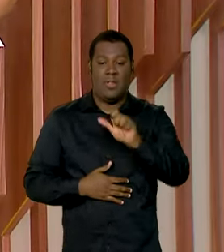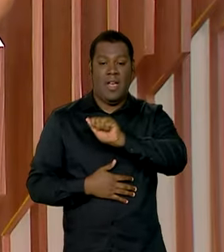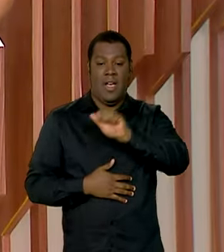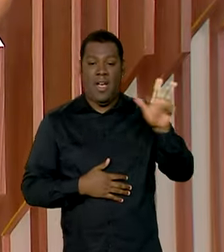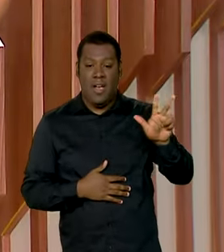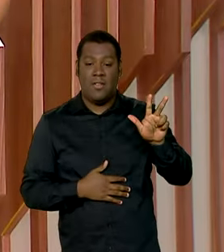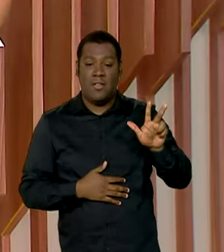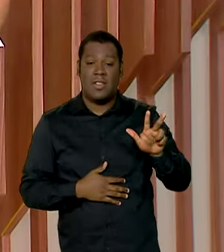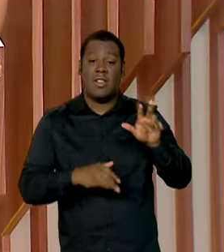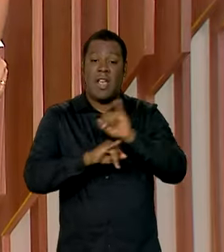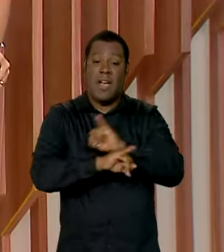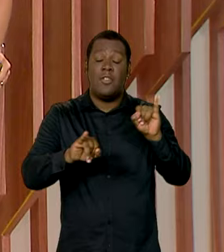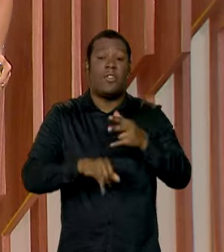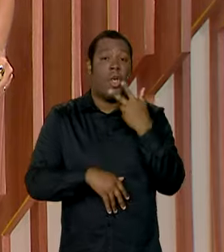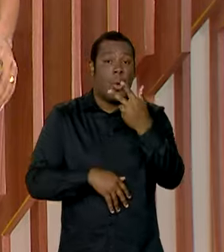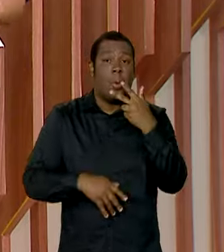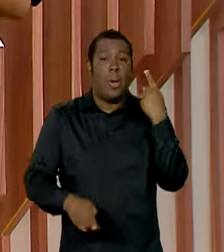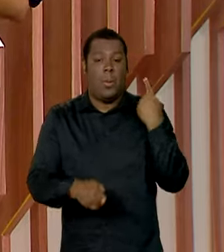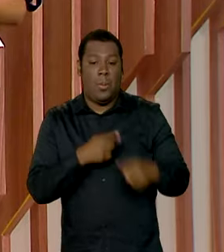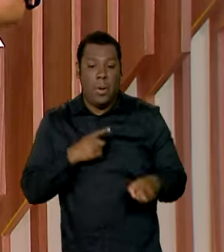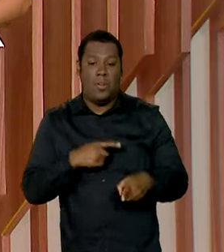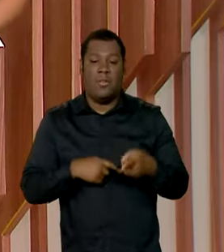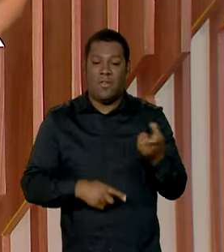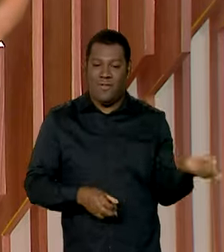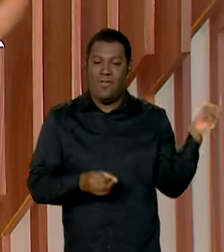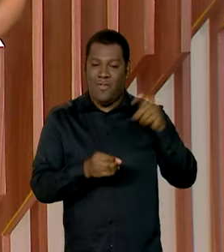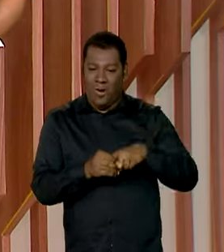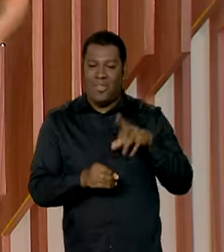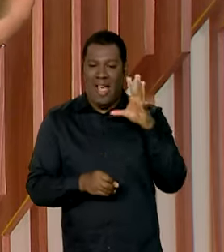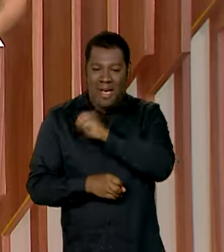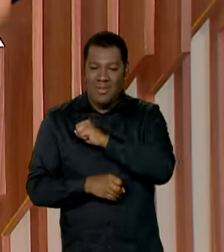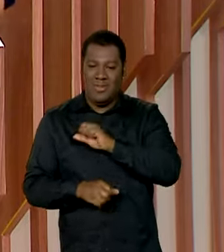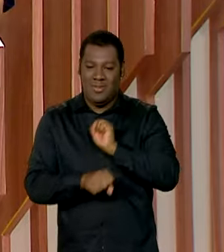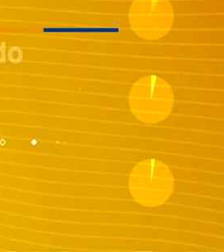mantém proibição dos cigarros eletrônicos. A gente volta já já.